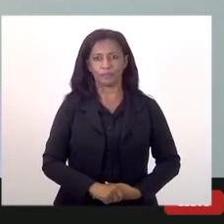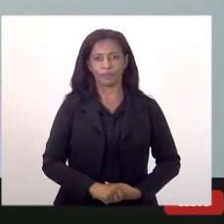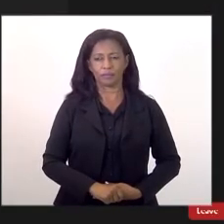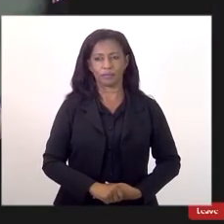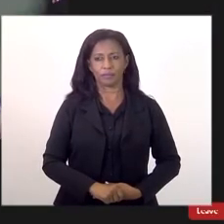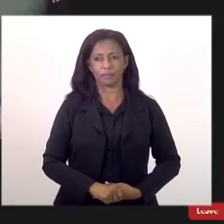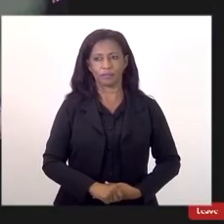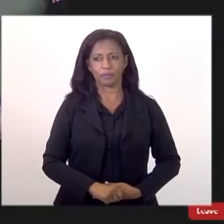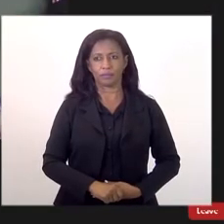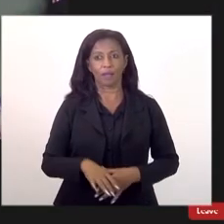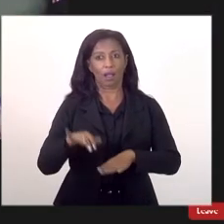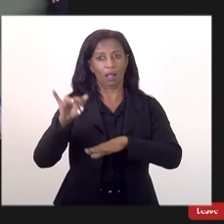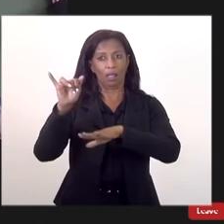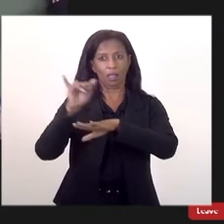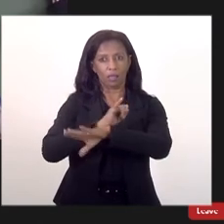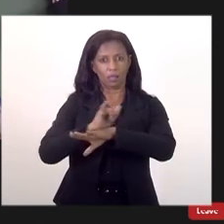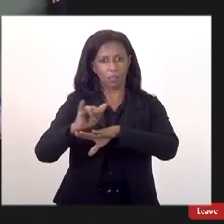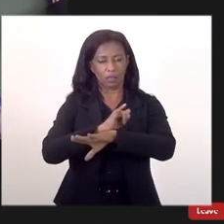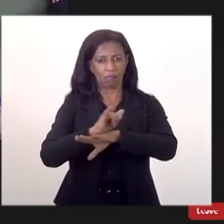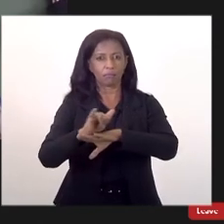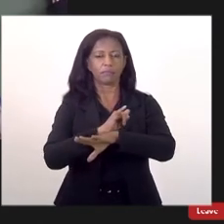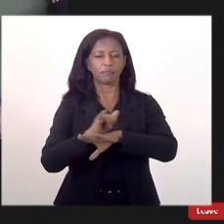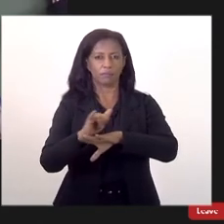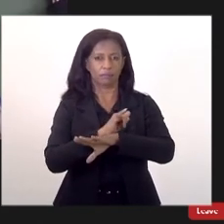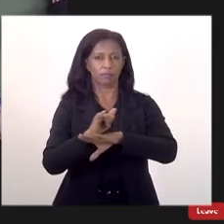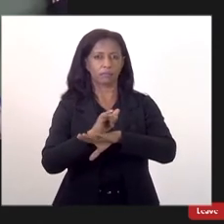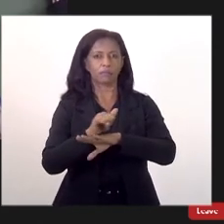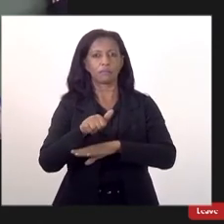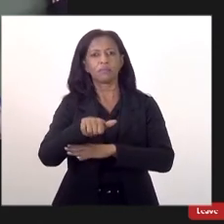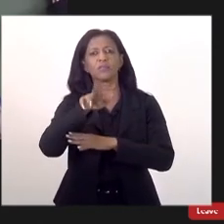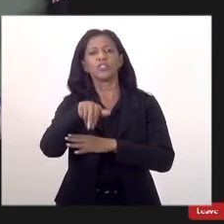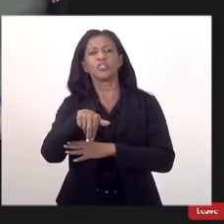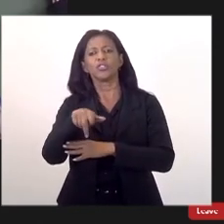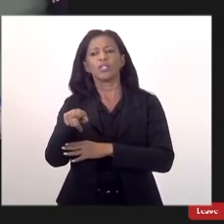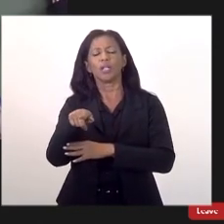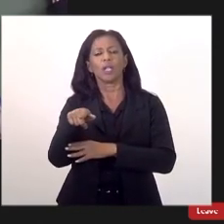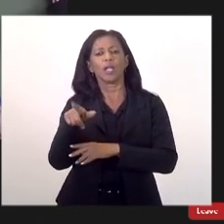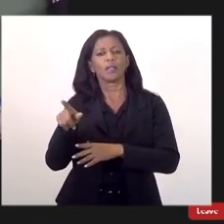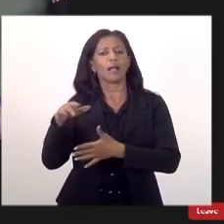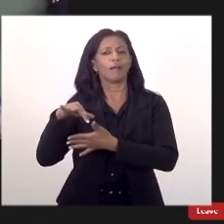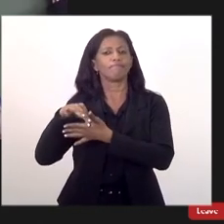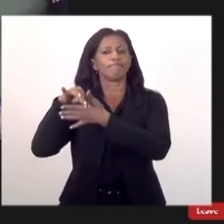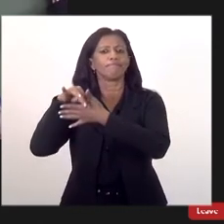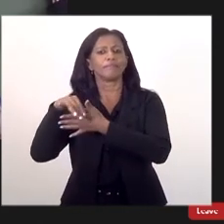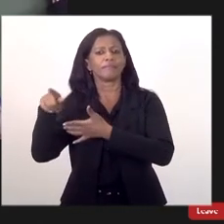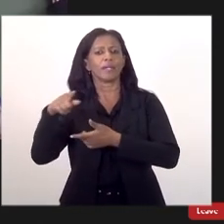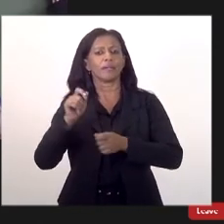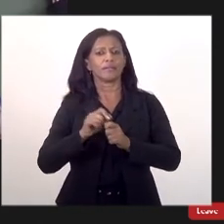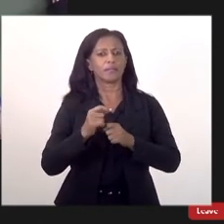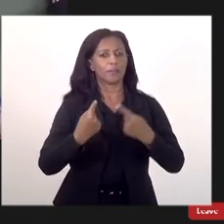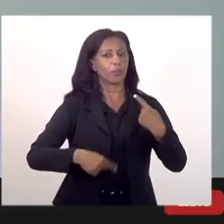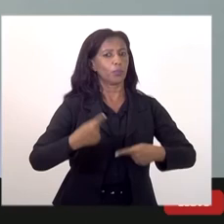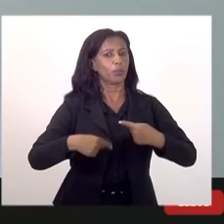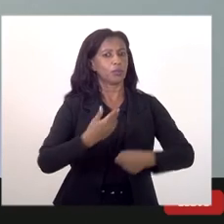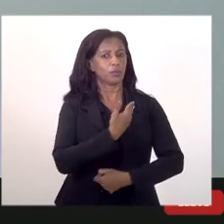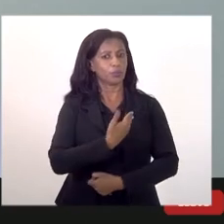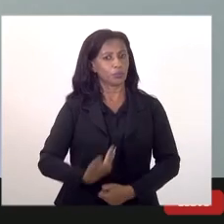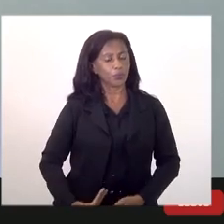as estratégias de quem está no poder para fazer as políticas públicas